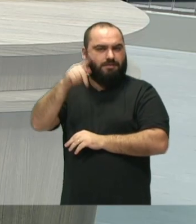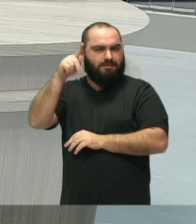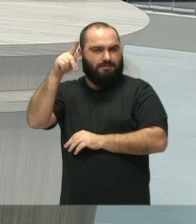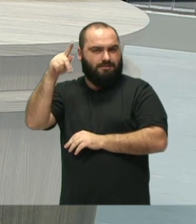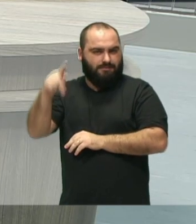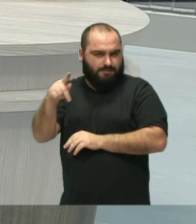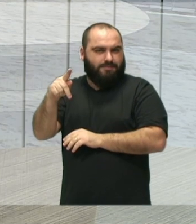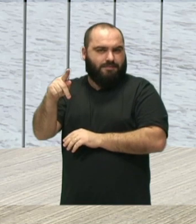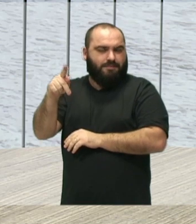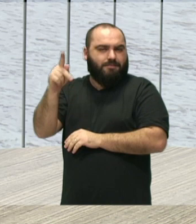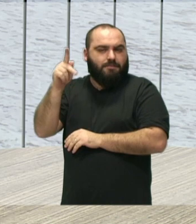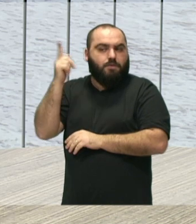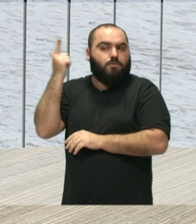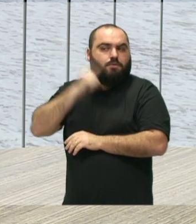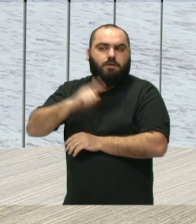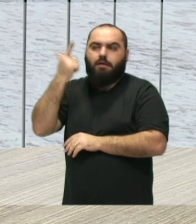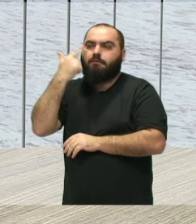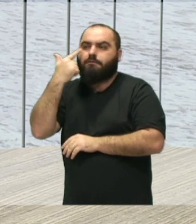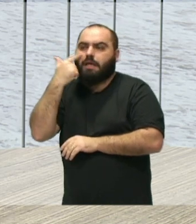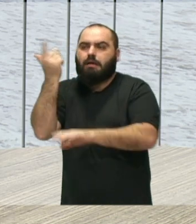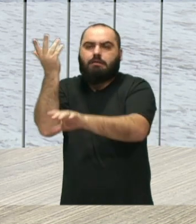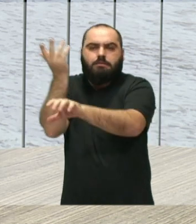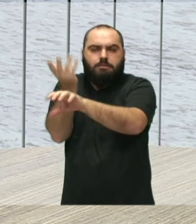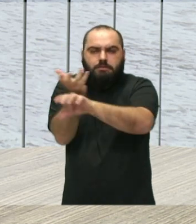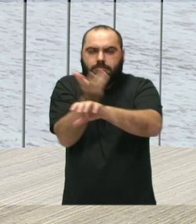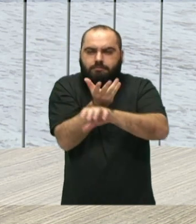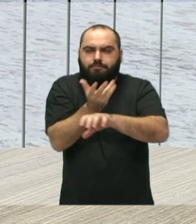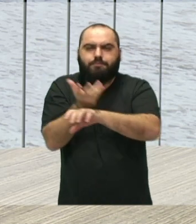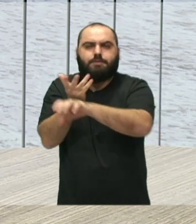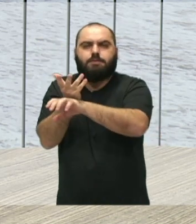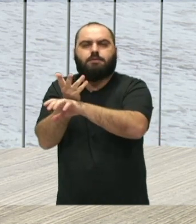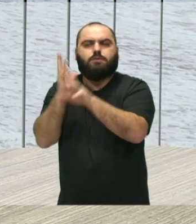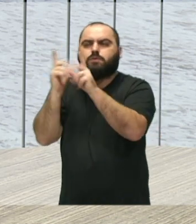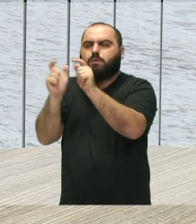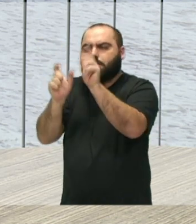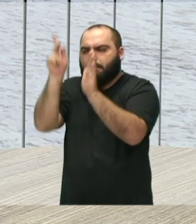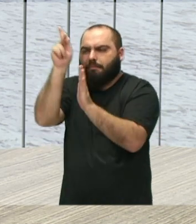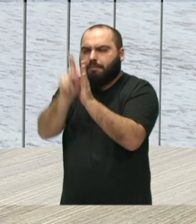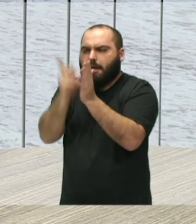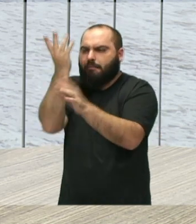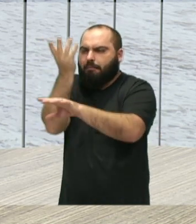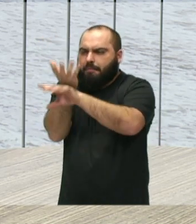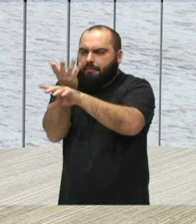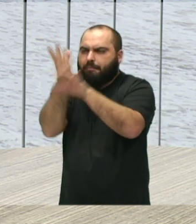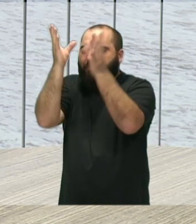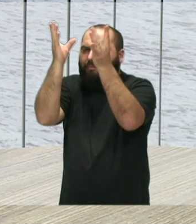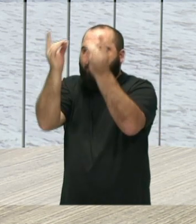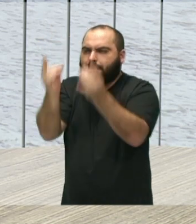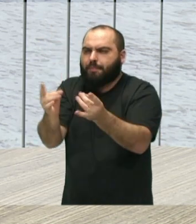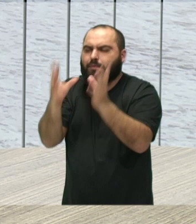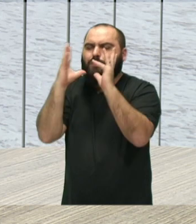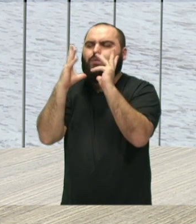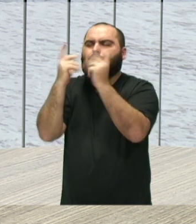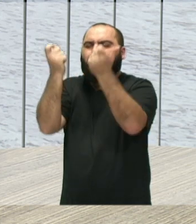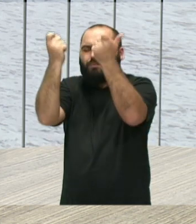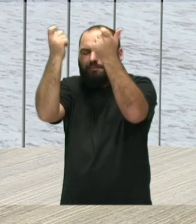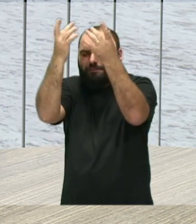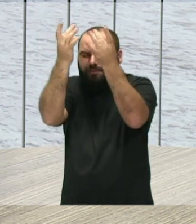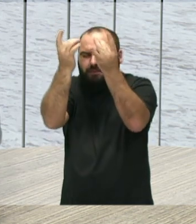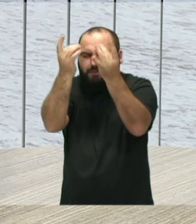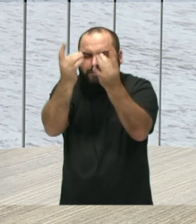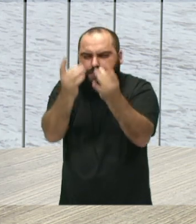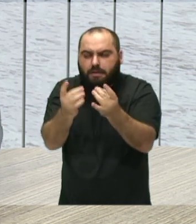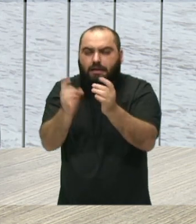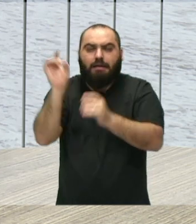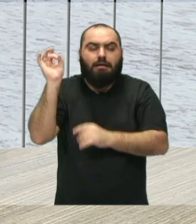disciplinas que você vai cursar, o que é essa jornada do Conservatório. Está tudo explicado ali, o que é em cada